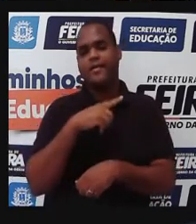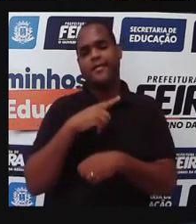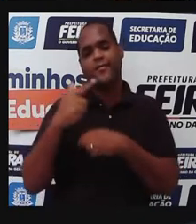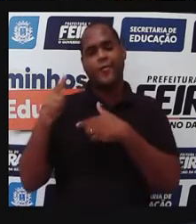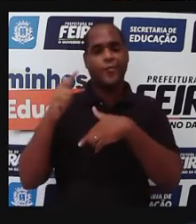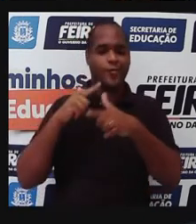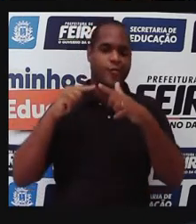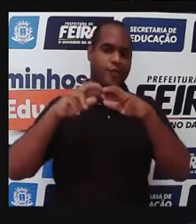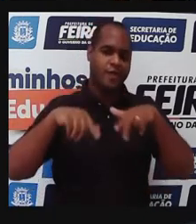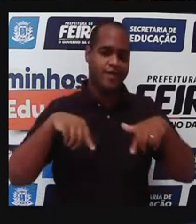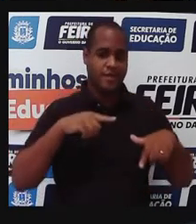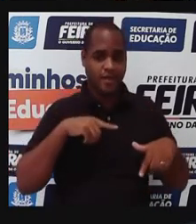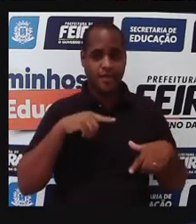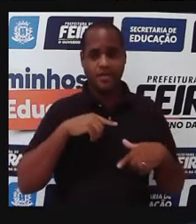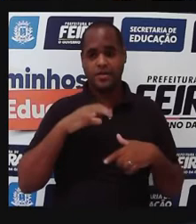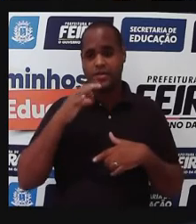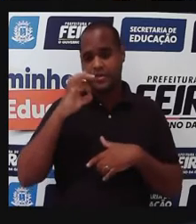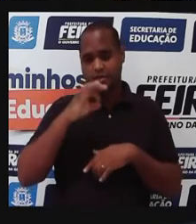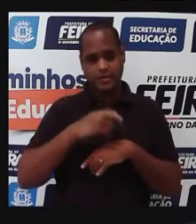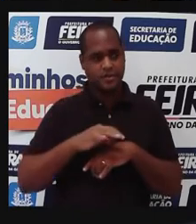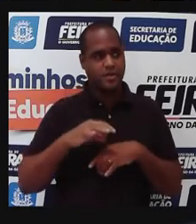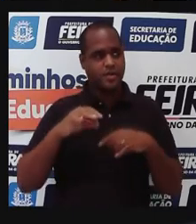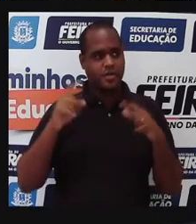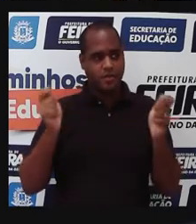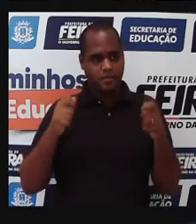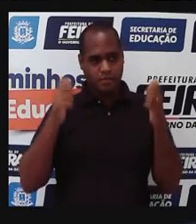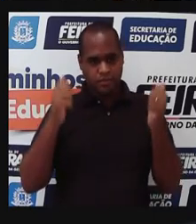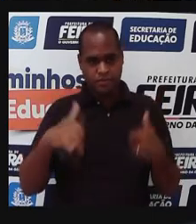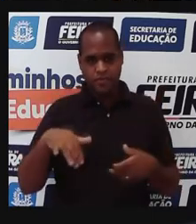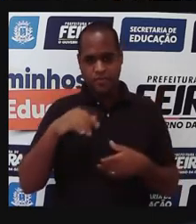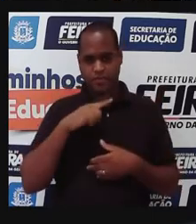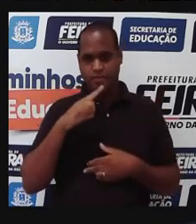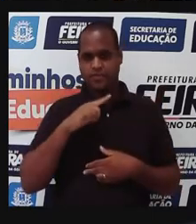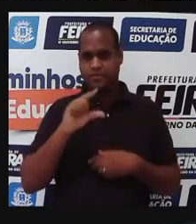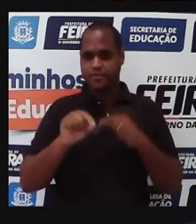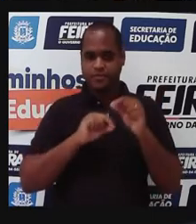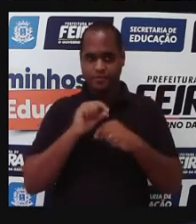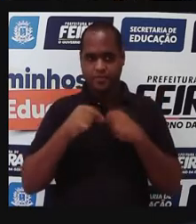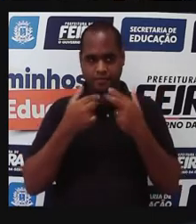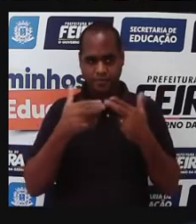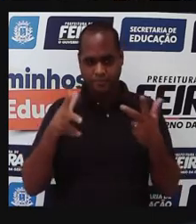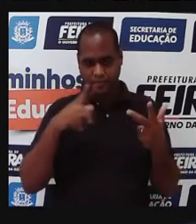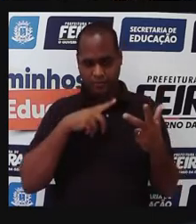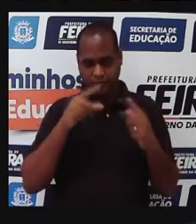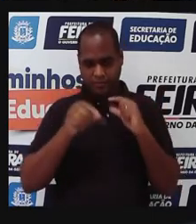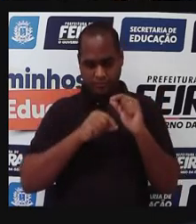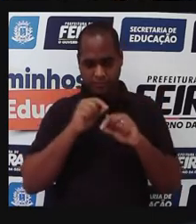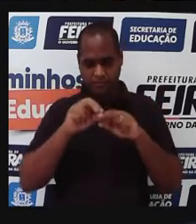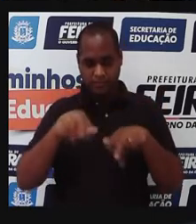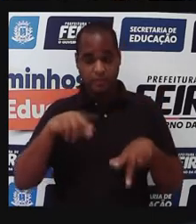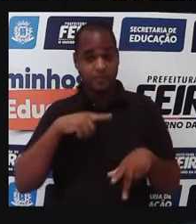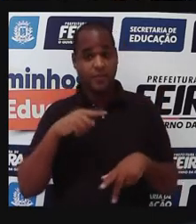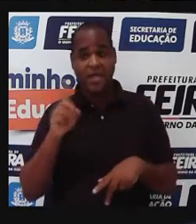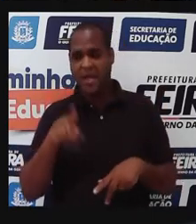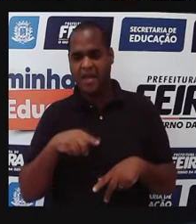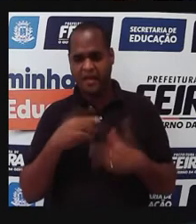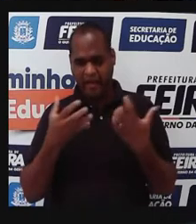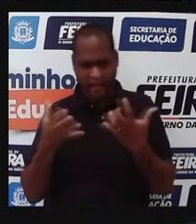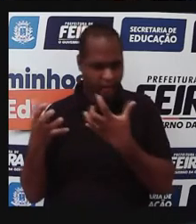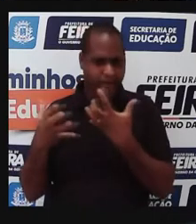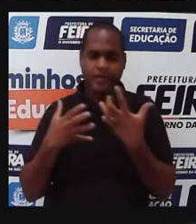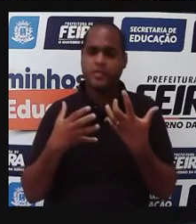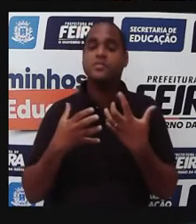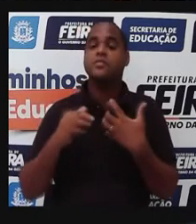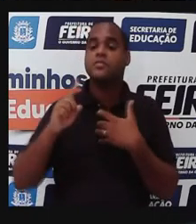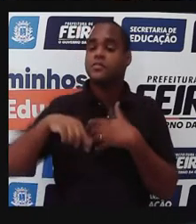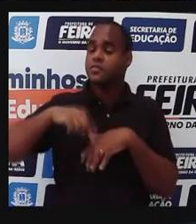esquistossomose, a malária. Por quê, minha própria? Porque outros países, né, não têm interesse em estudar isso. Só que